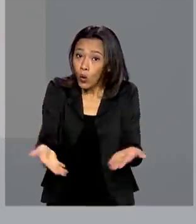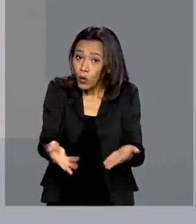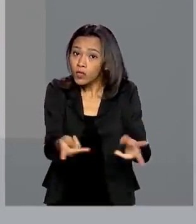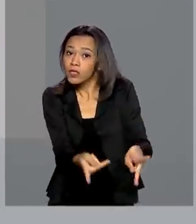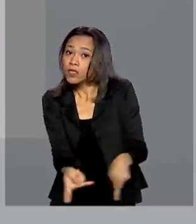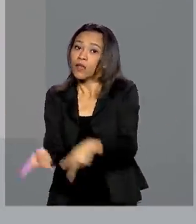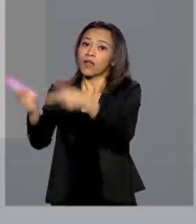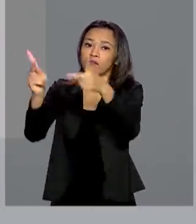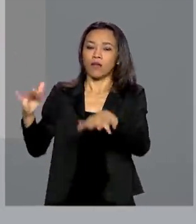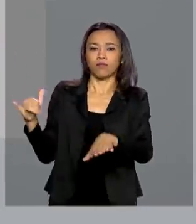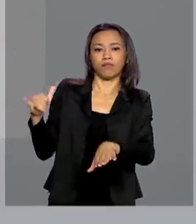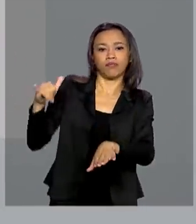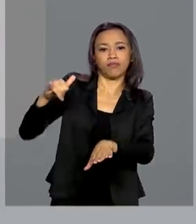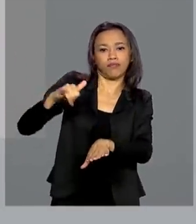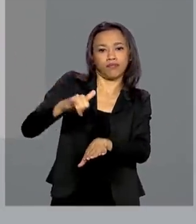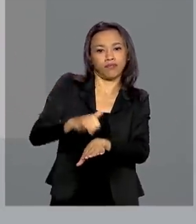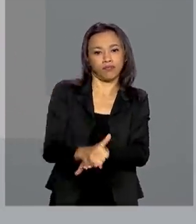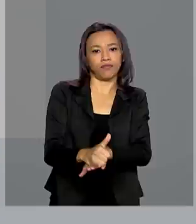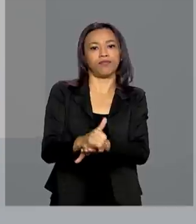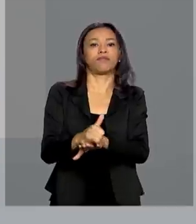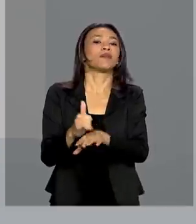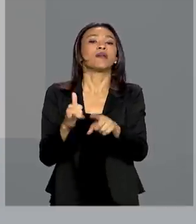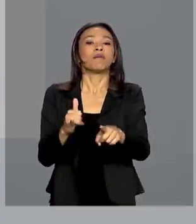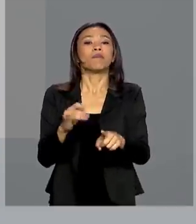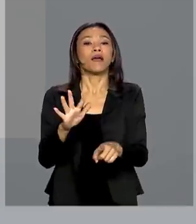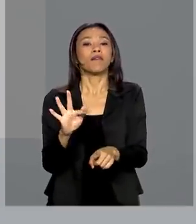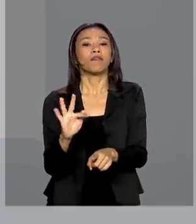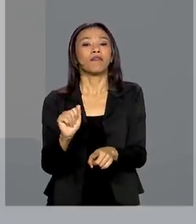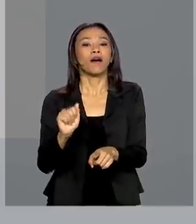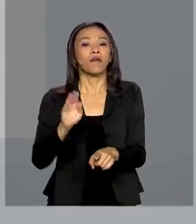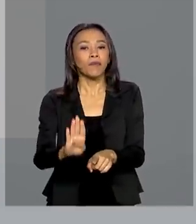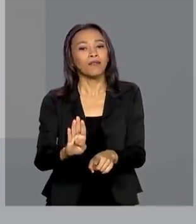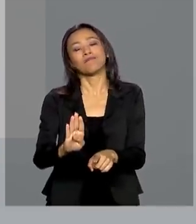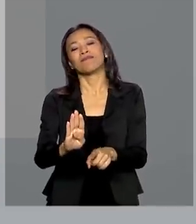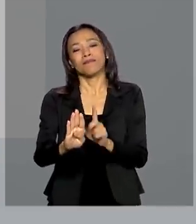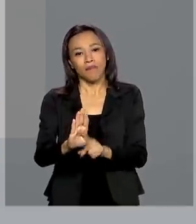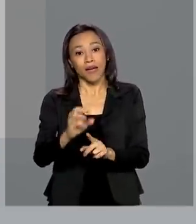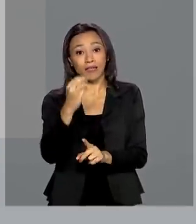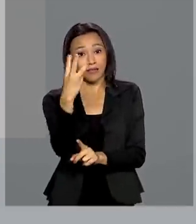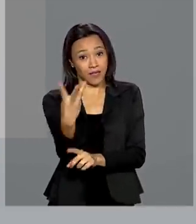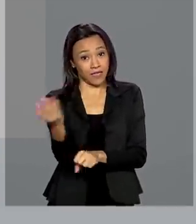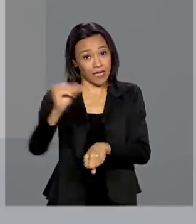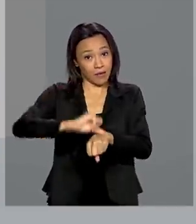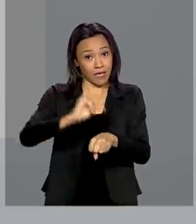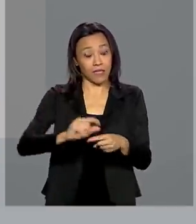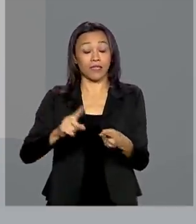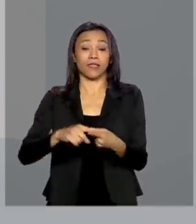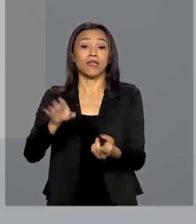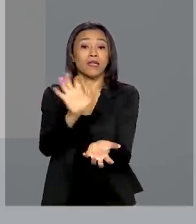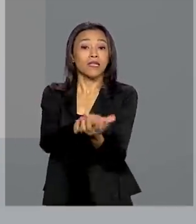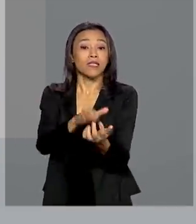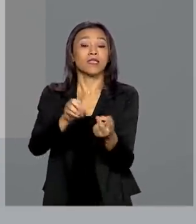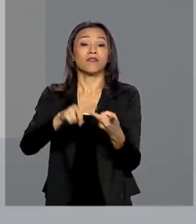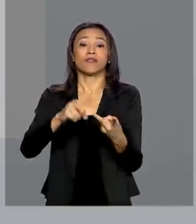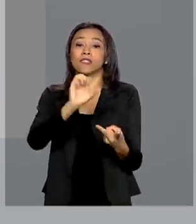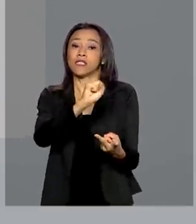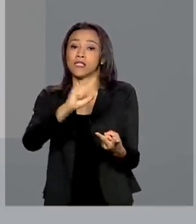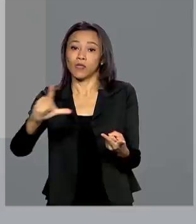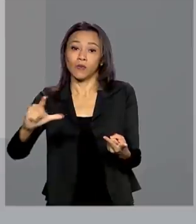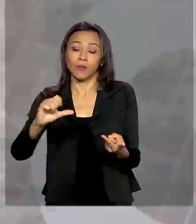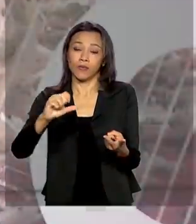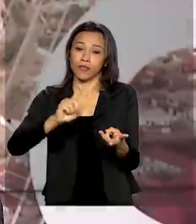pela aeronave C-130 Hércules da Força Aérea Brasileira para três capitais do país, Recife, São Luís e Belém.